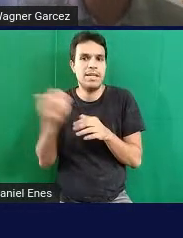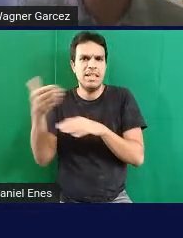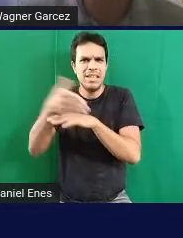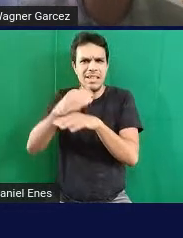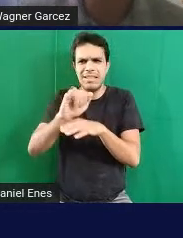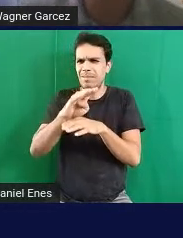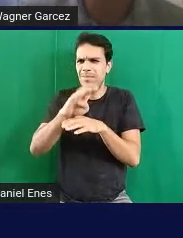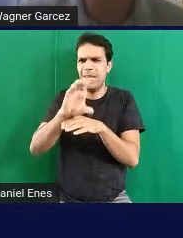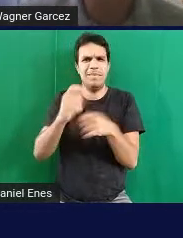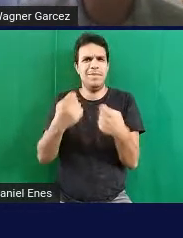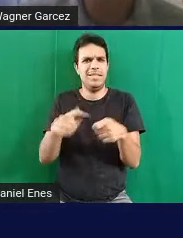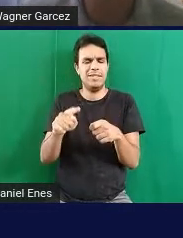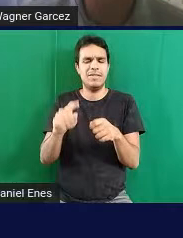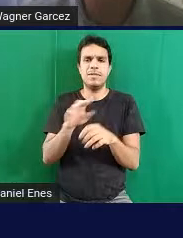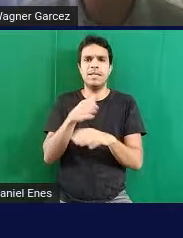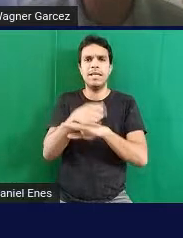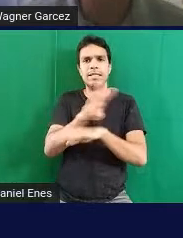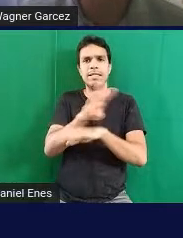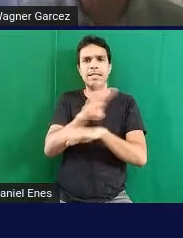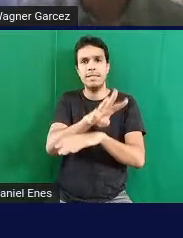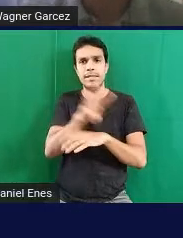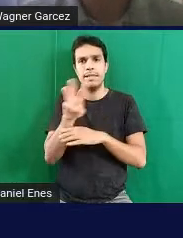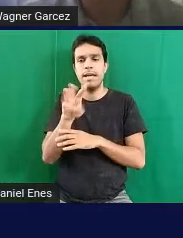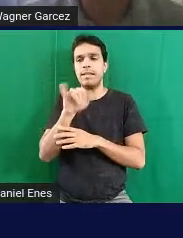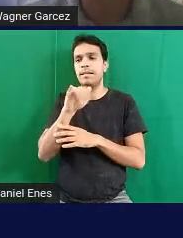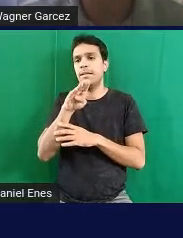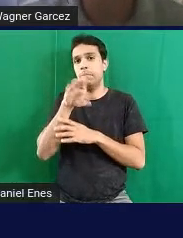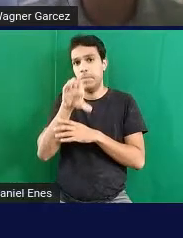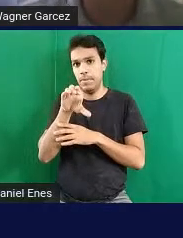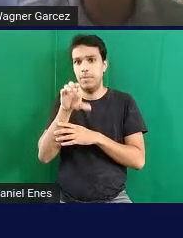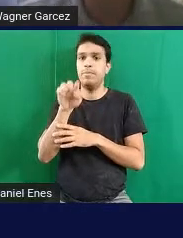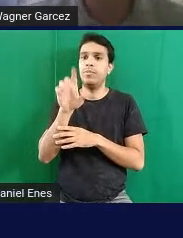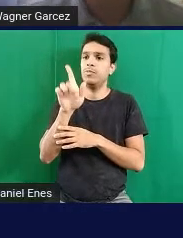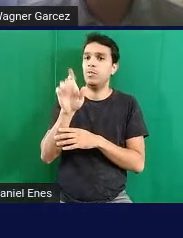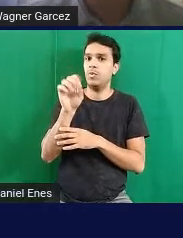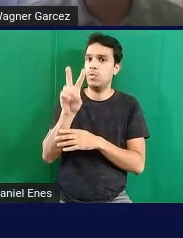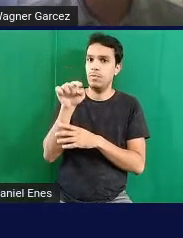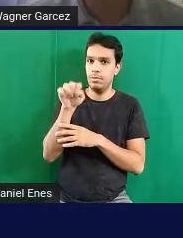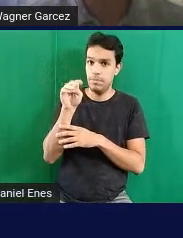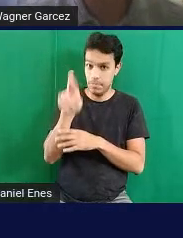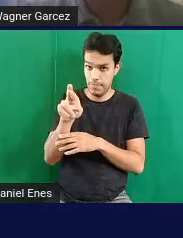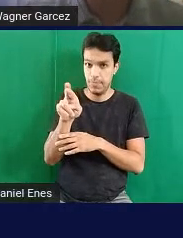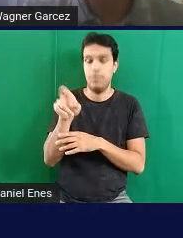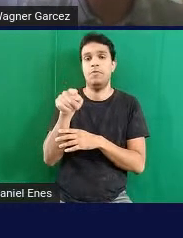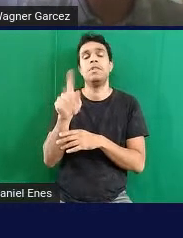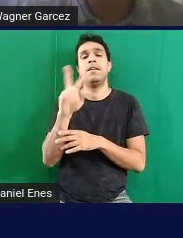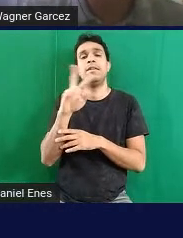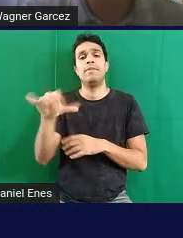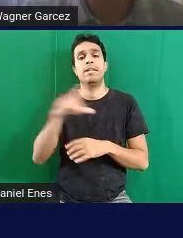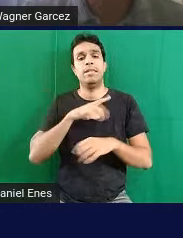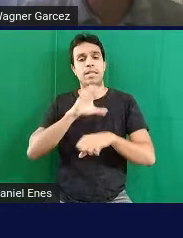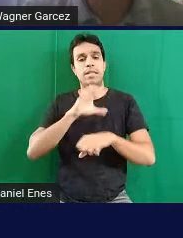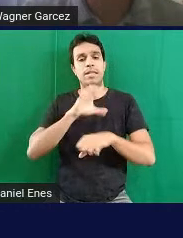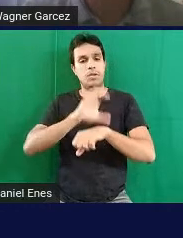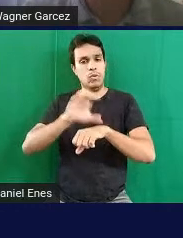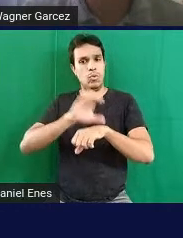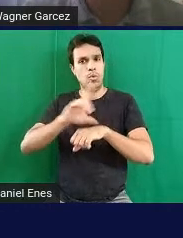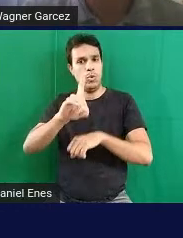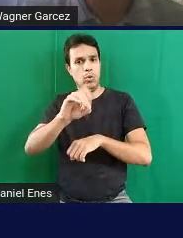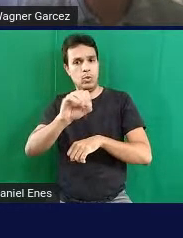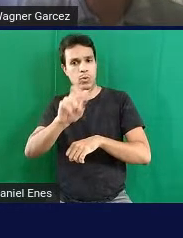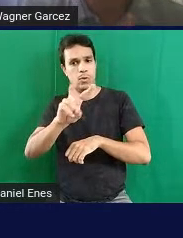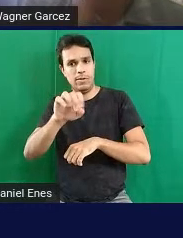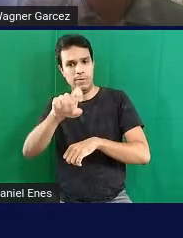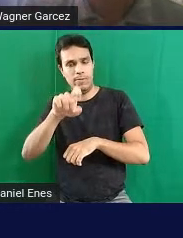você entra lá no site www.ibc.gov.br e você vai ter curso de Dosvox, você vai ter